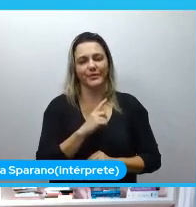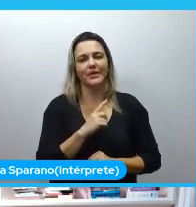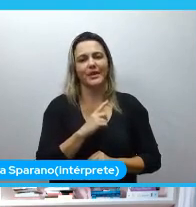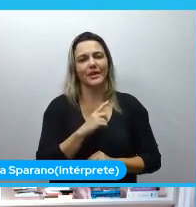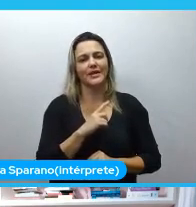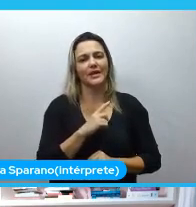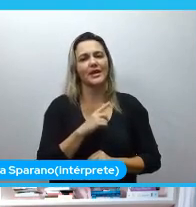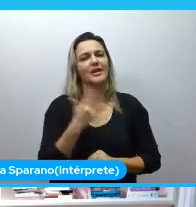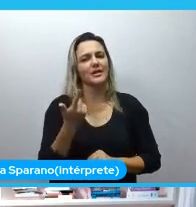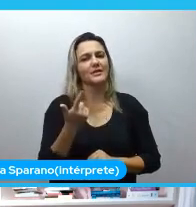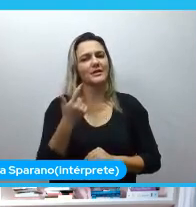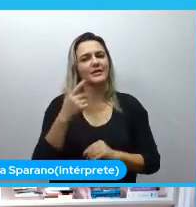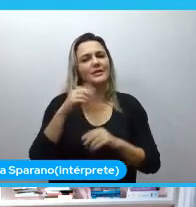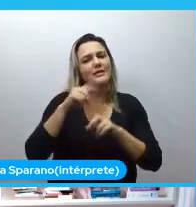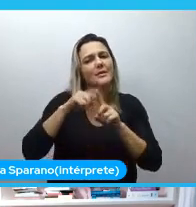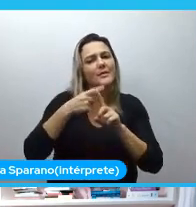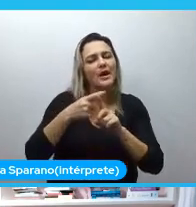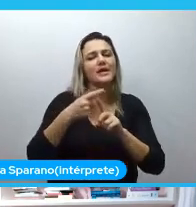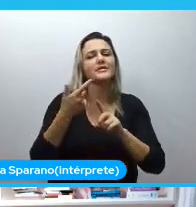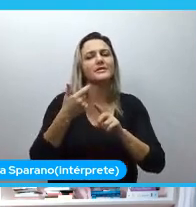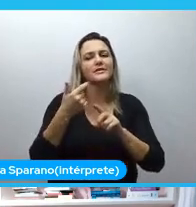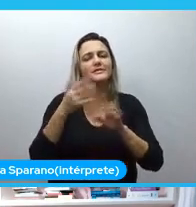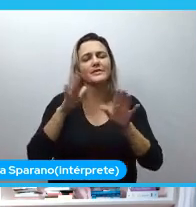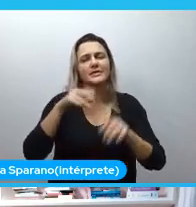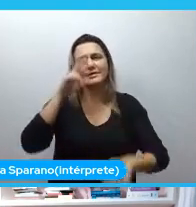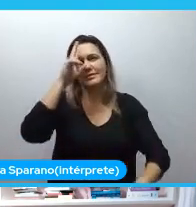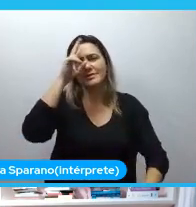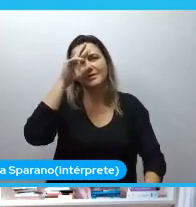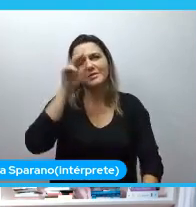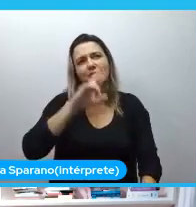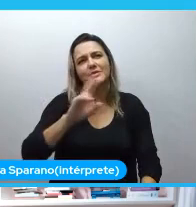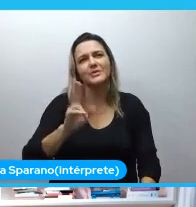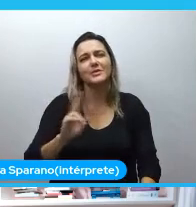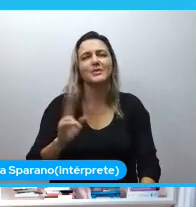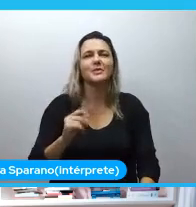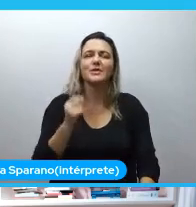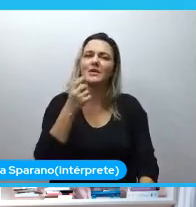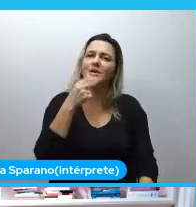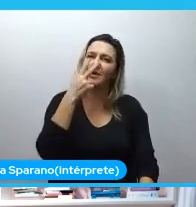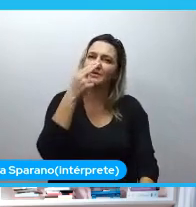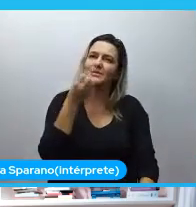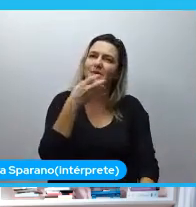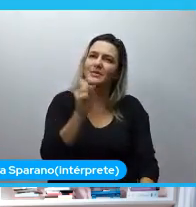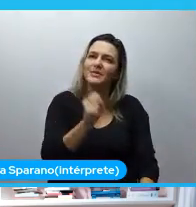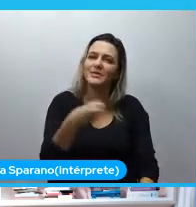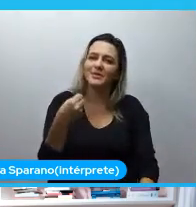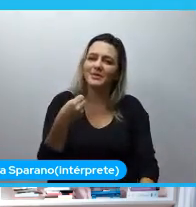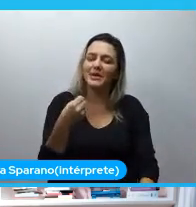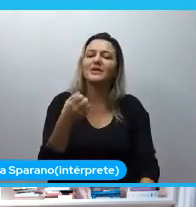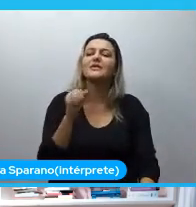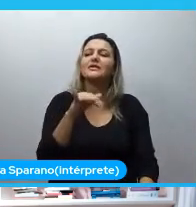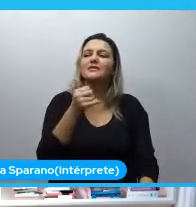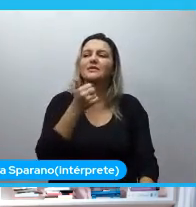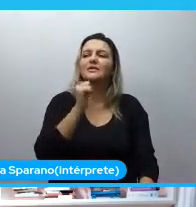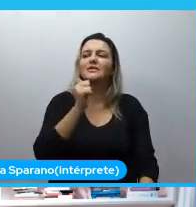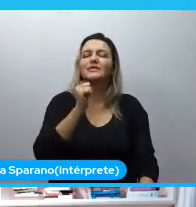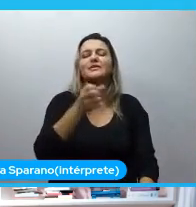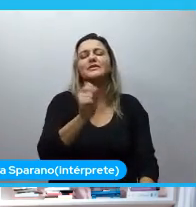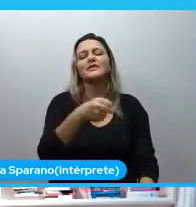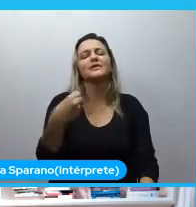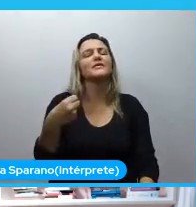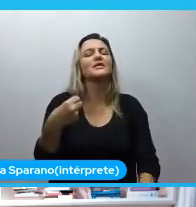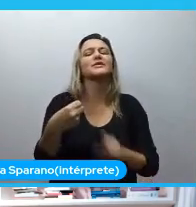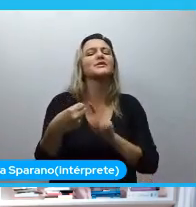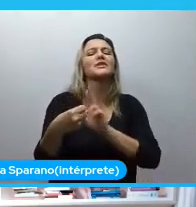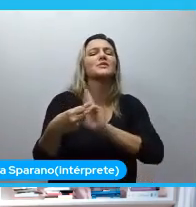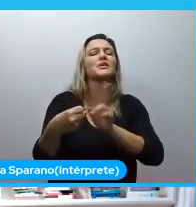e normalmente em cervejas, que eu nunca lembro o nome, mas sempre acho muito bom tomar. Então, se você me perguntar assim, você já tomou cerveja e Eu nunca lembro,